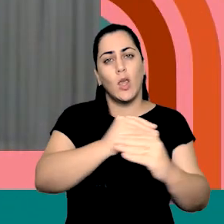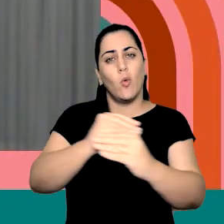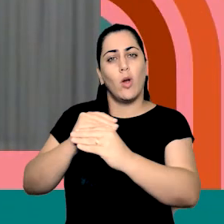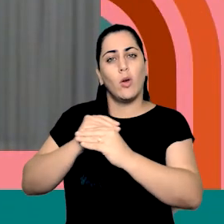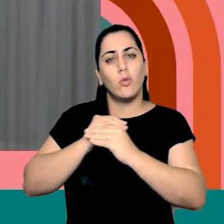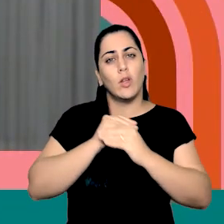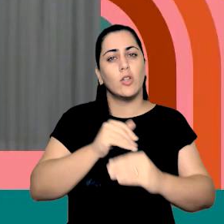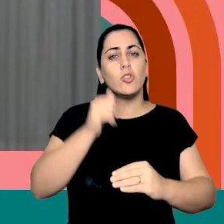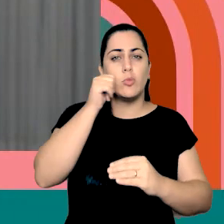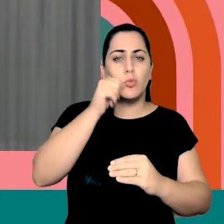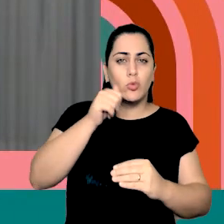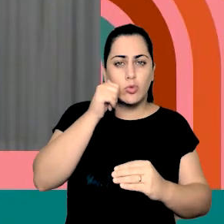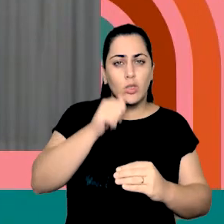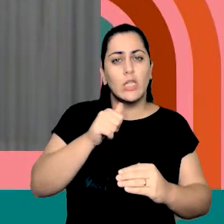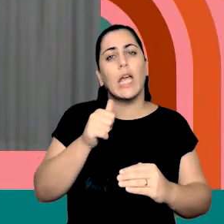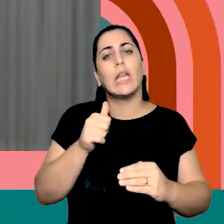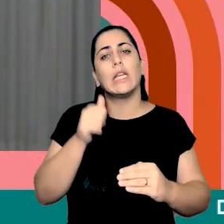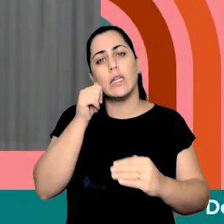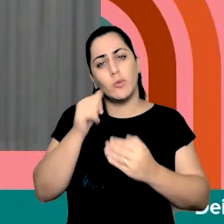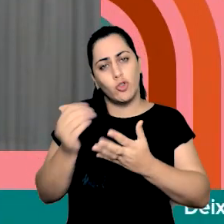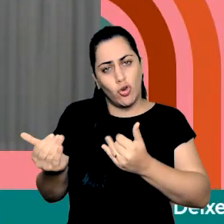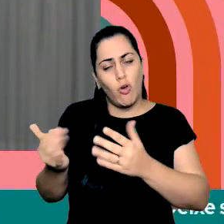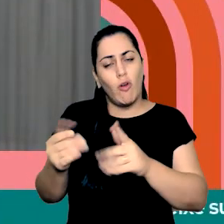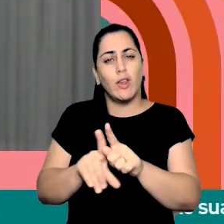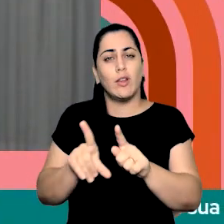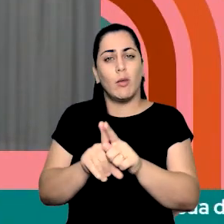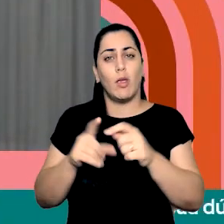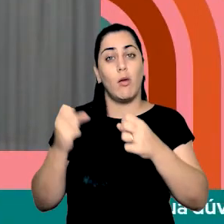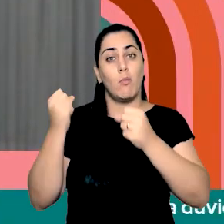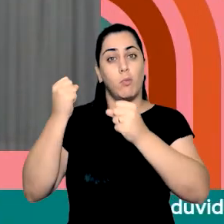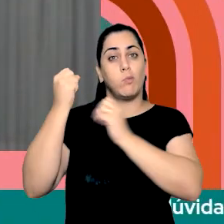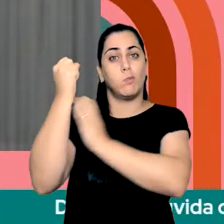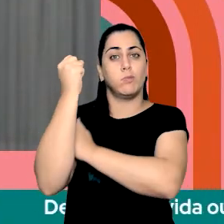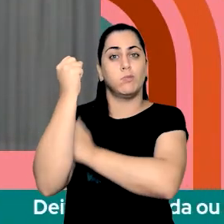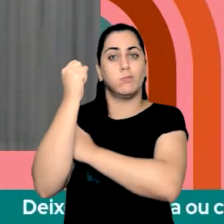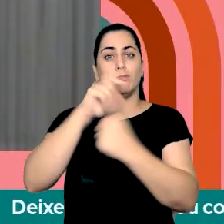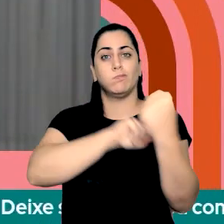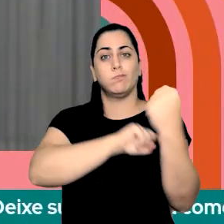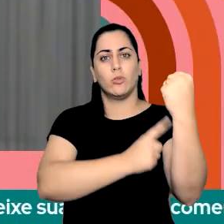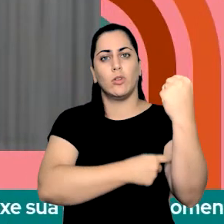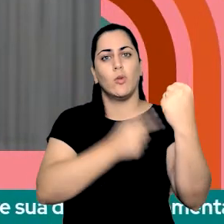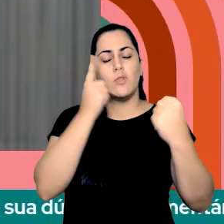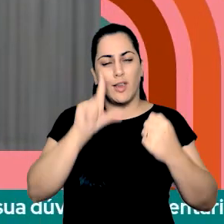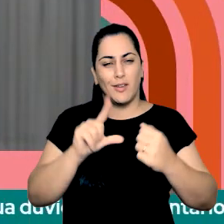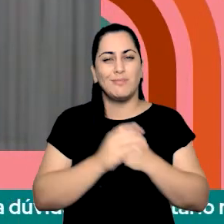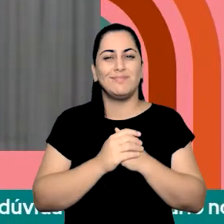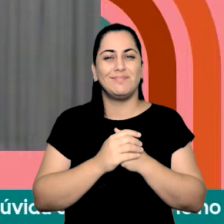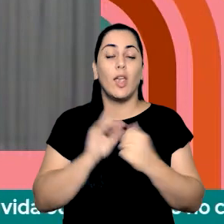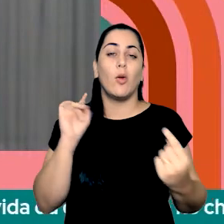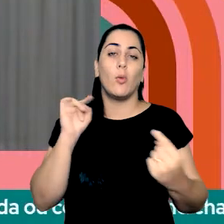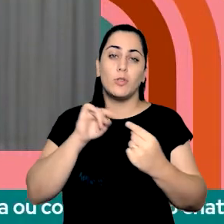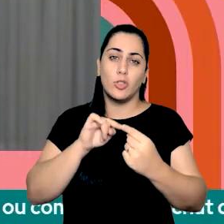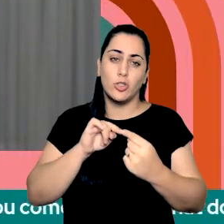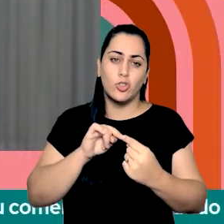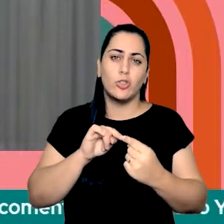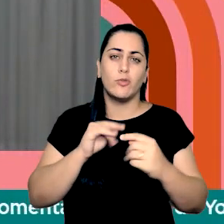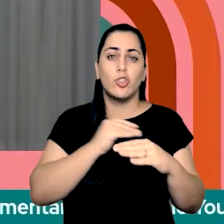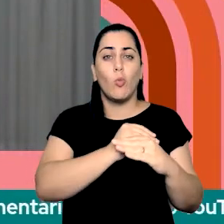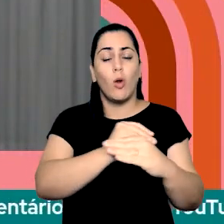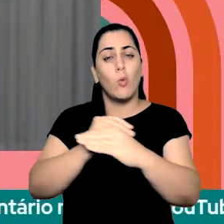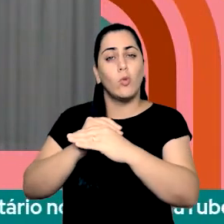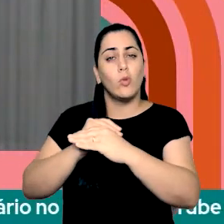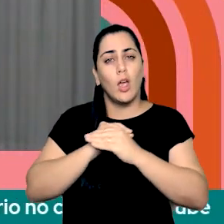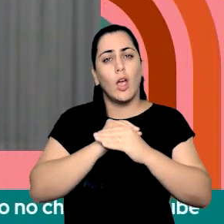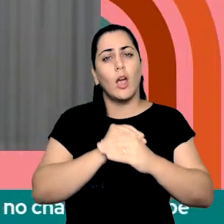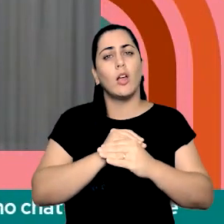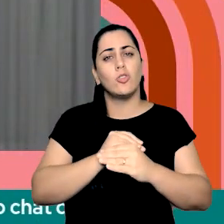de mulheres e meninas, empoderar, e ela decompõe esse objetivo de igualdade